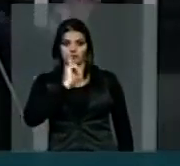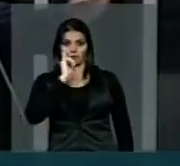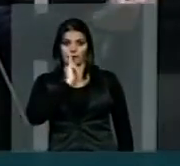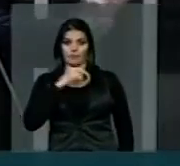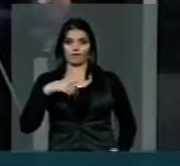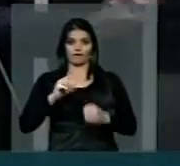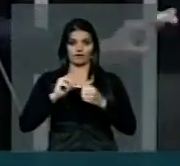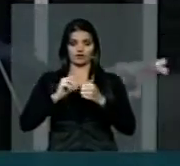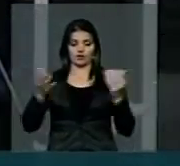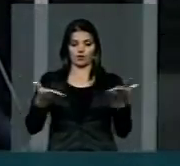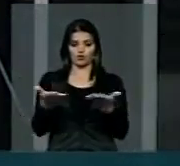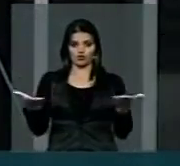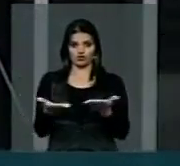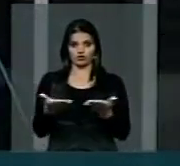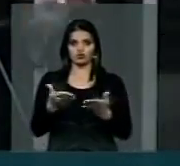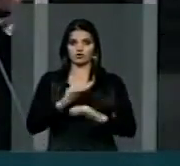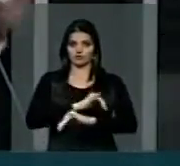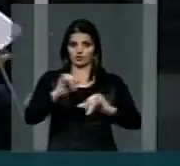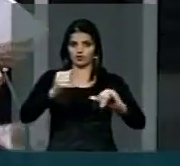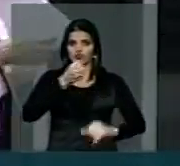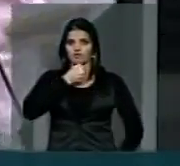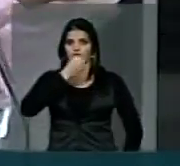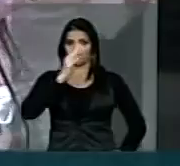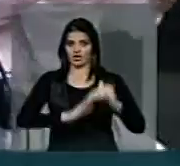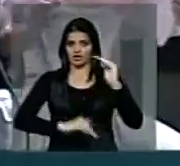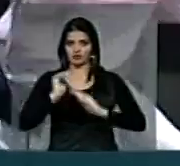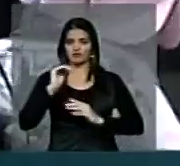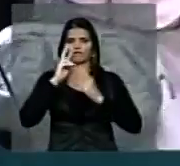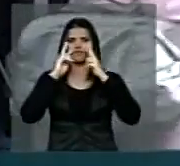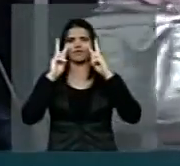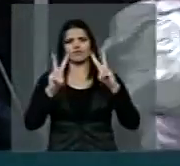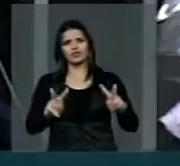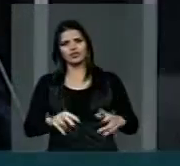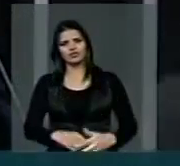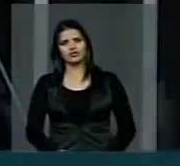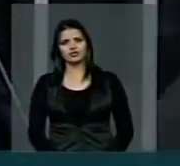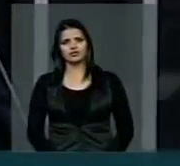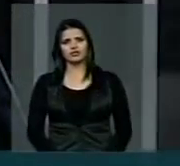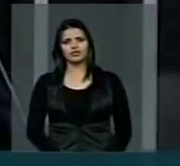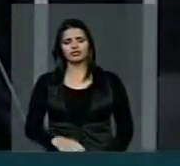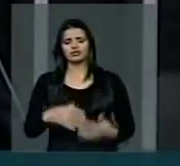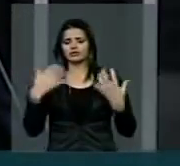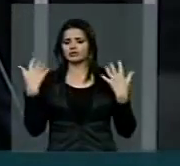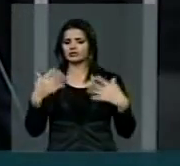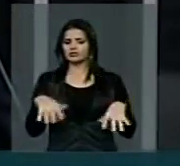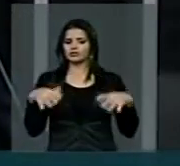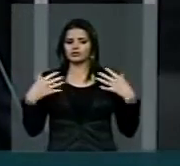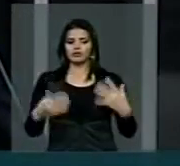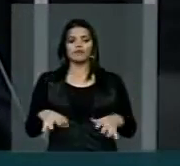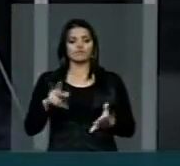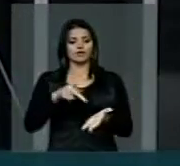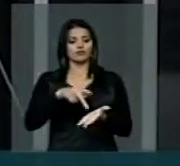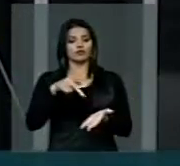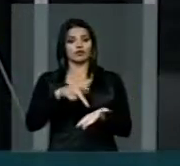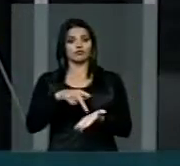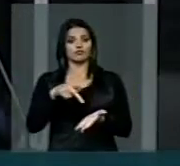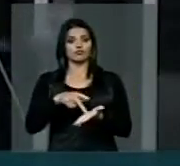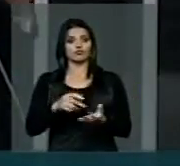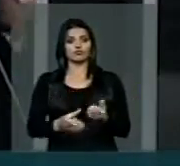hoje na imprensa, você vai ver, vai ver que a situação que eu estou dizendo é verdadeira.